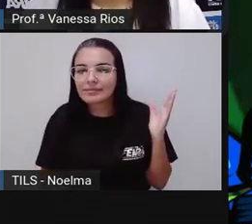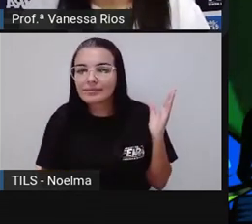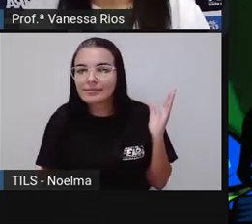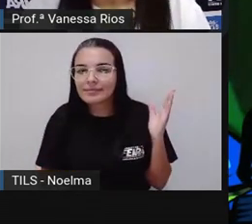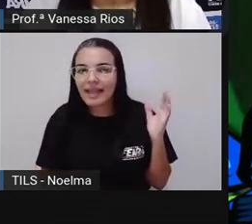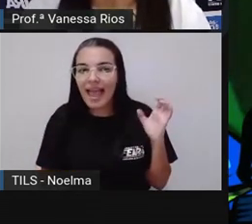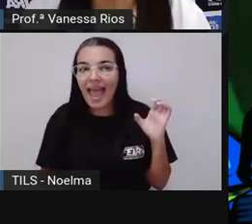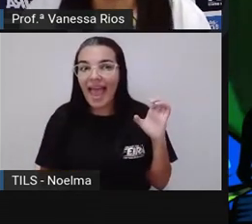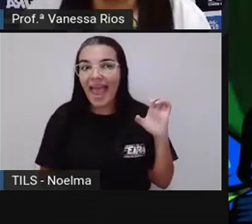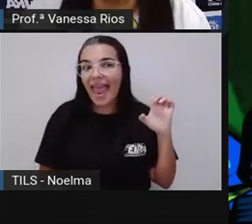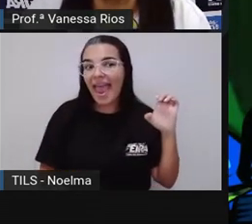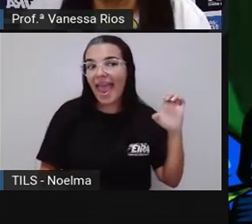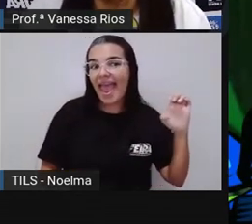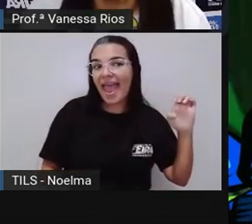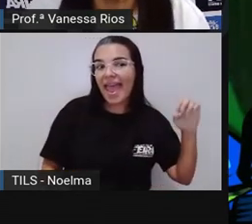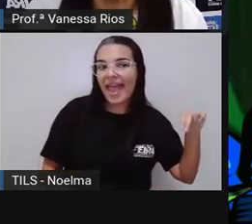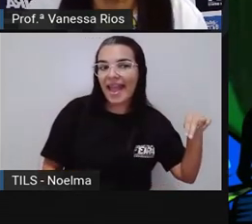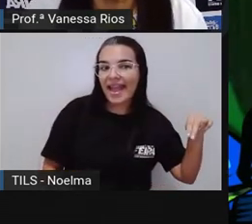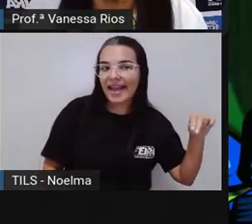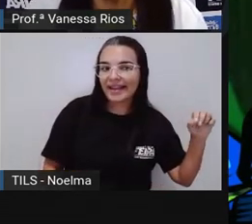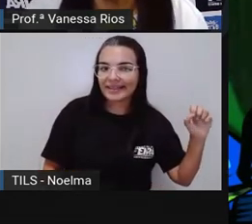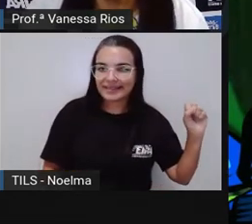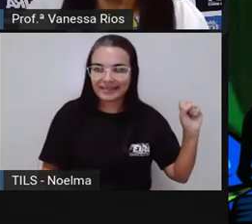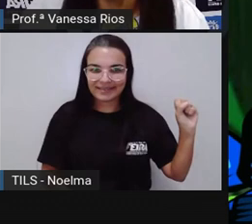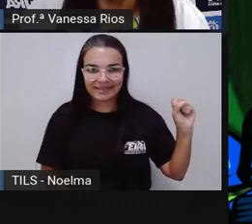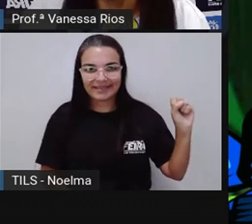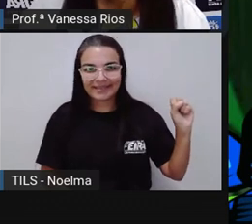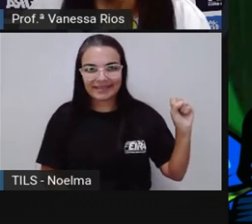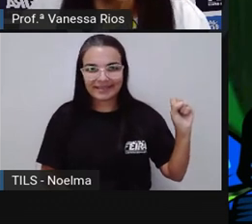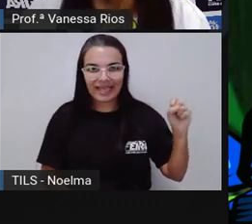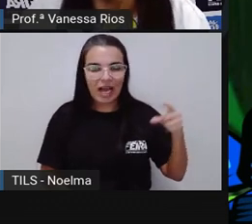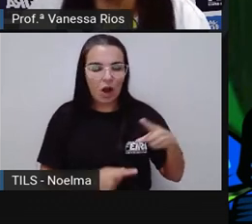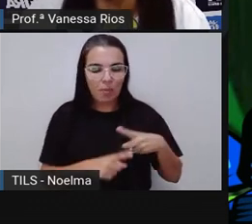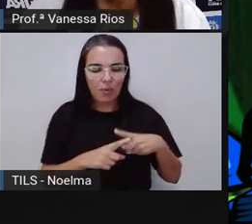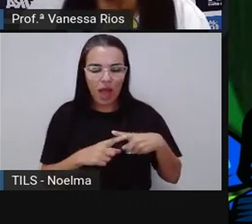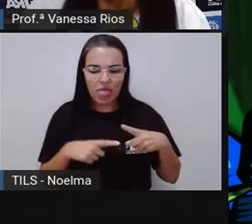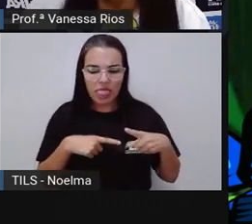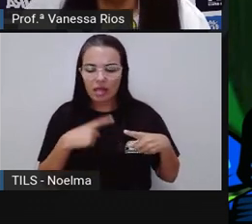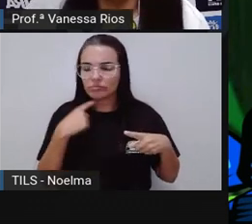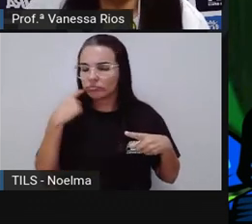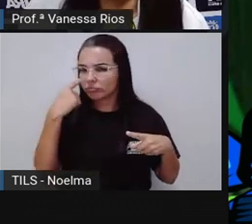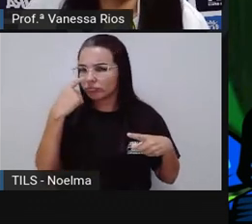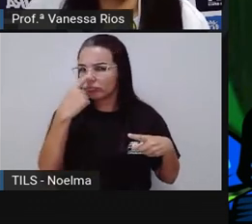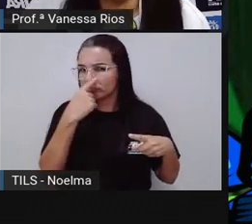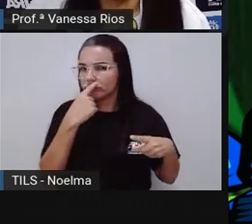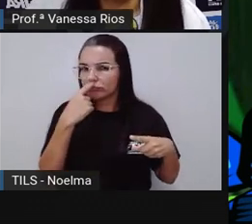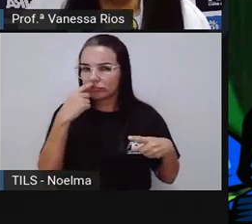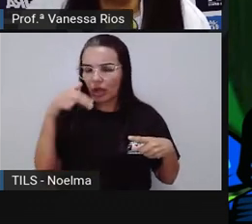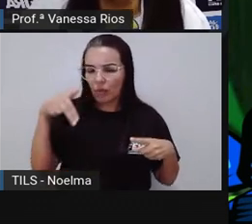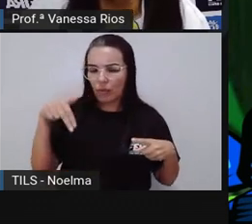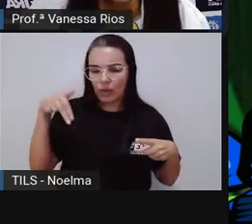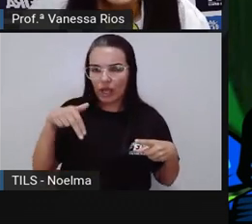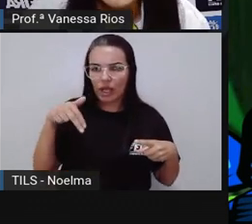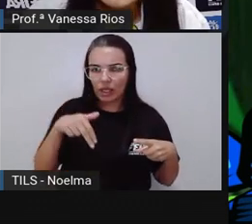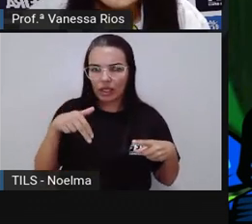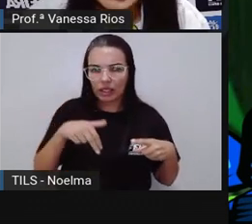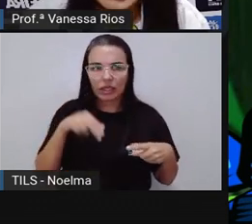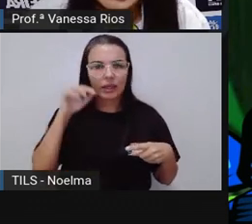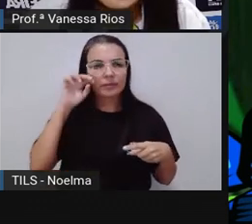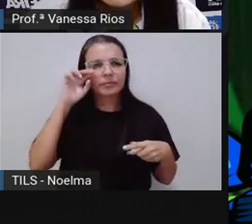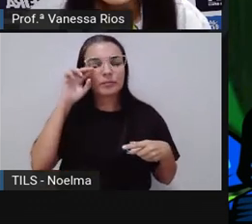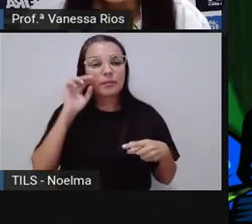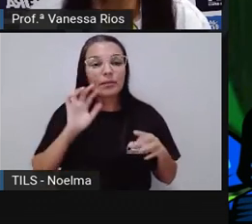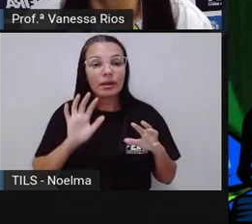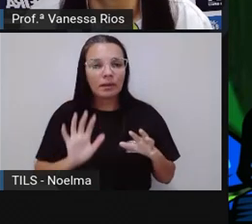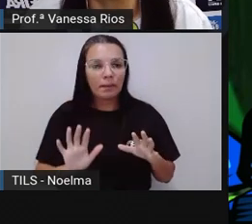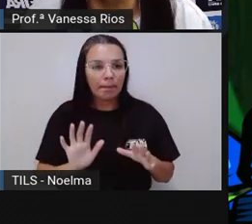parabéns. Apesar de ter aí o som fechado por conta do som nasal, que é provocado pela presença da letra